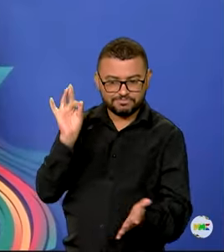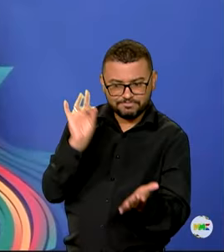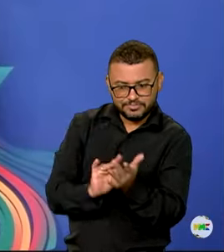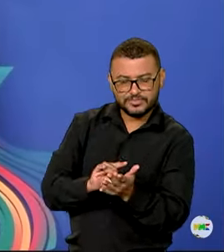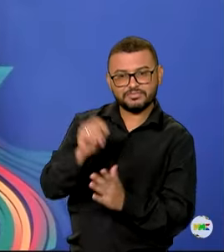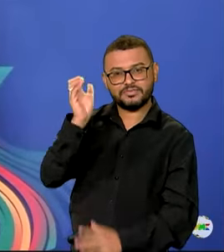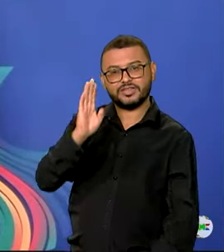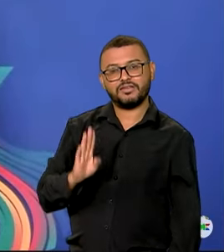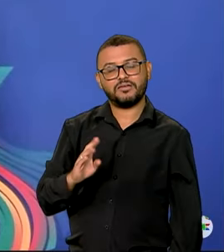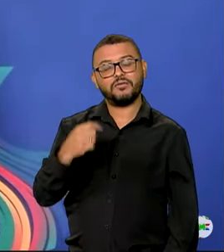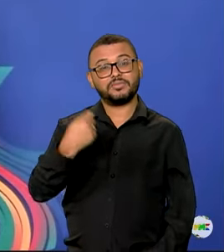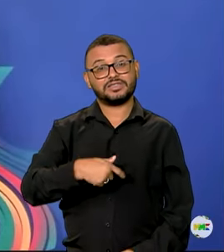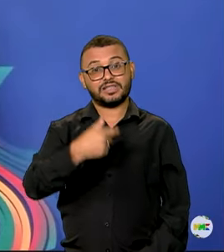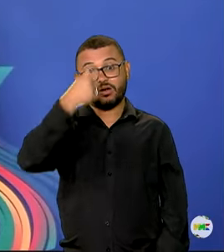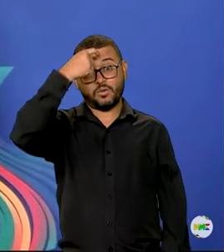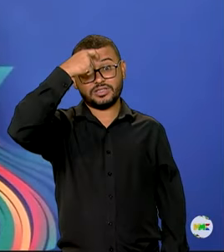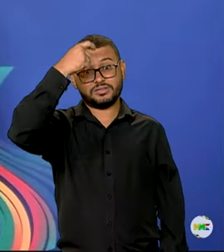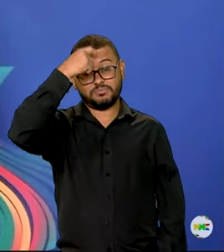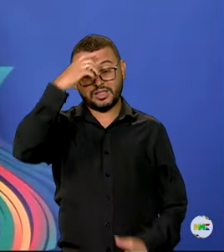Consciência global,